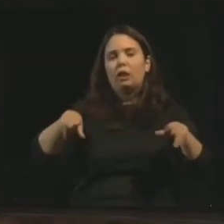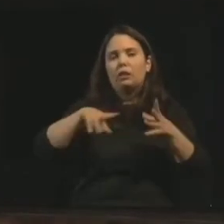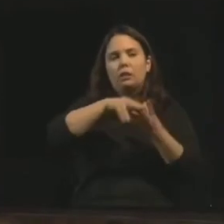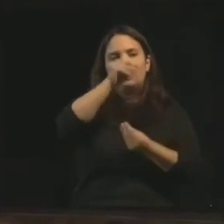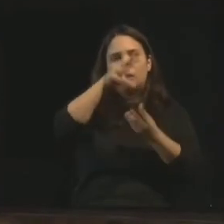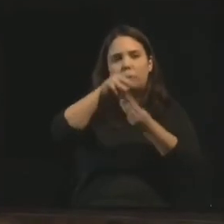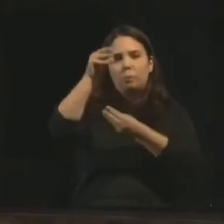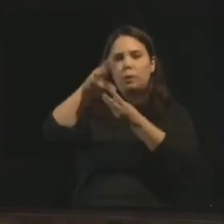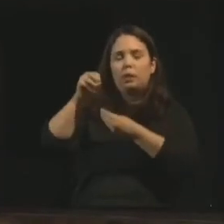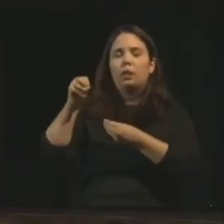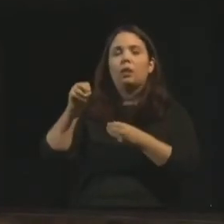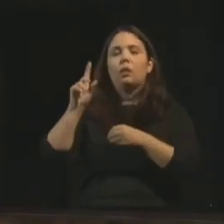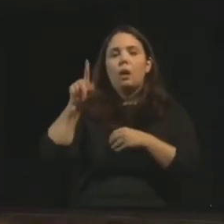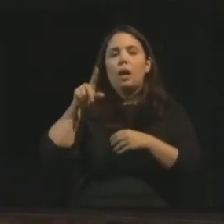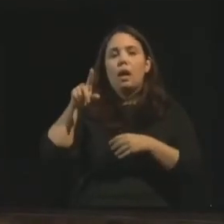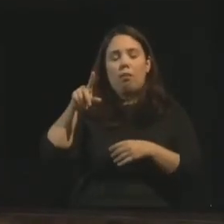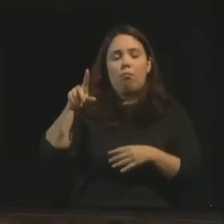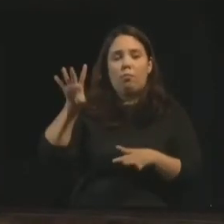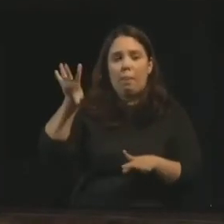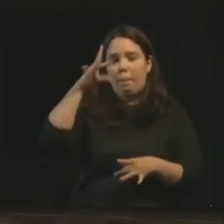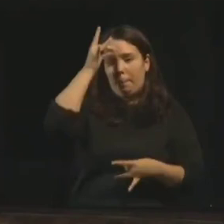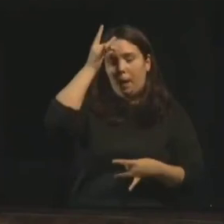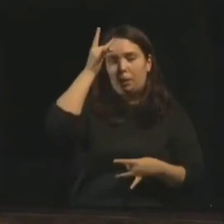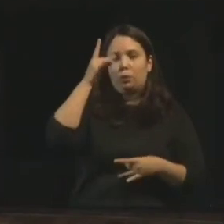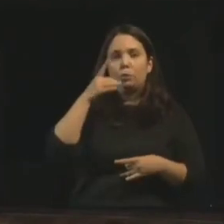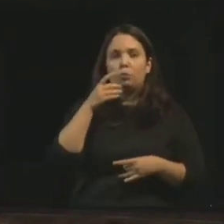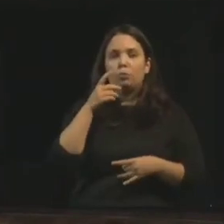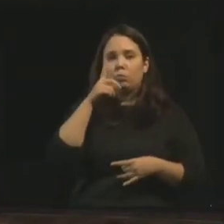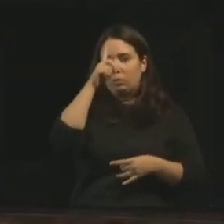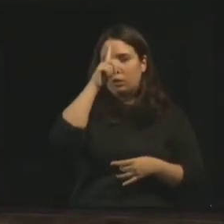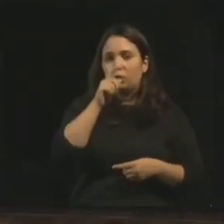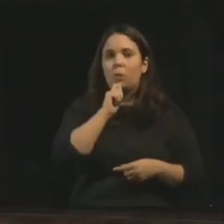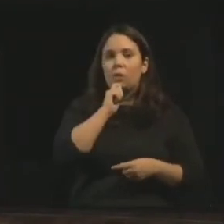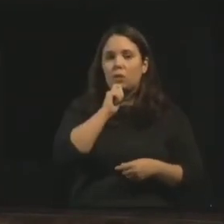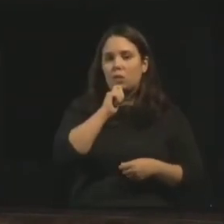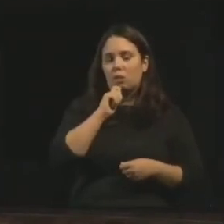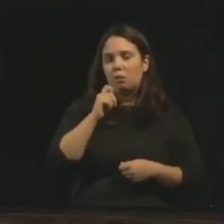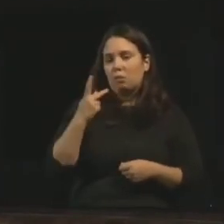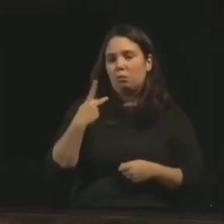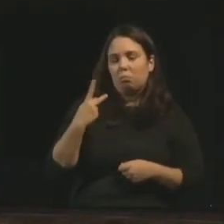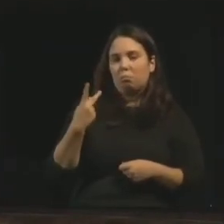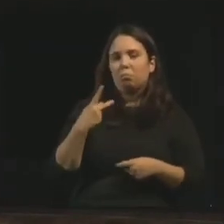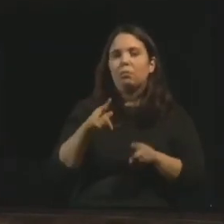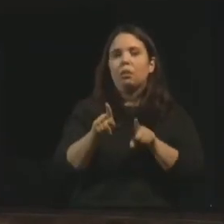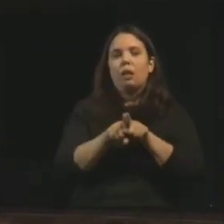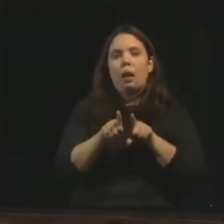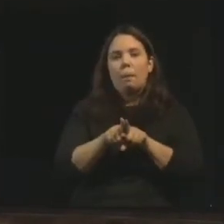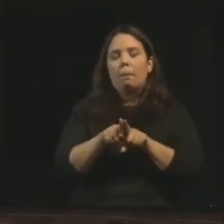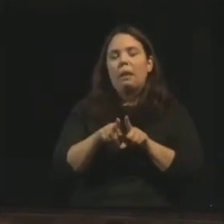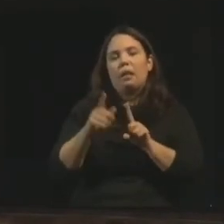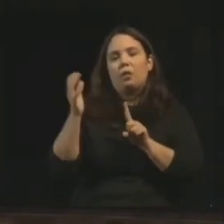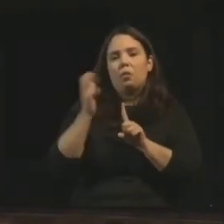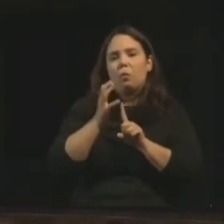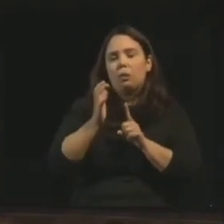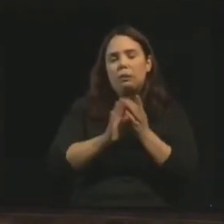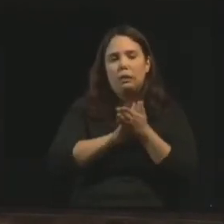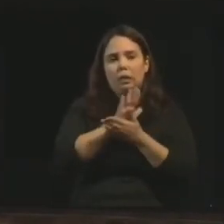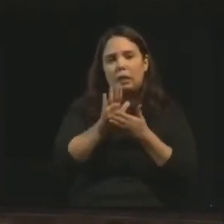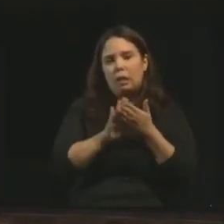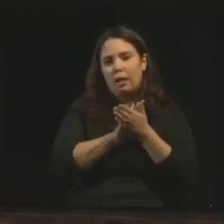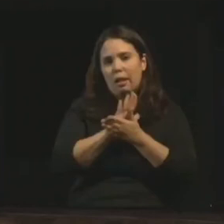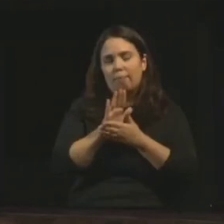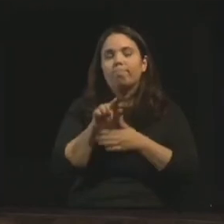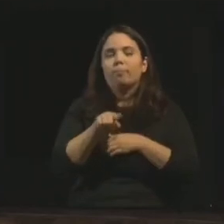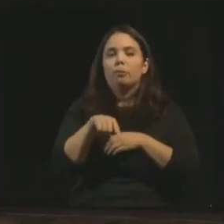através de médiums estranhos entre si, que não se conhecem, e sem estarem sob a mesma influência. Isso dá